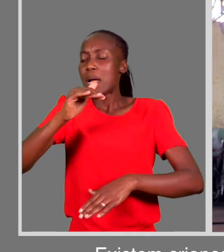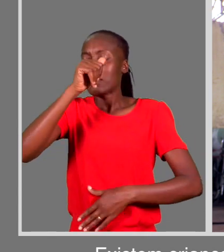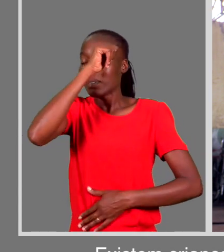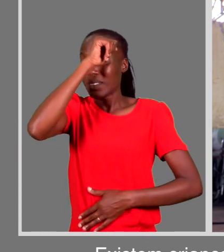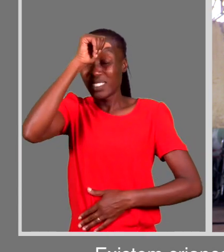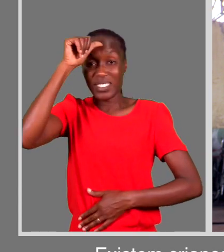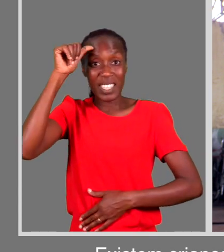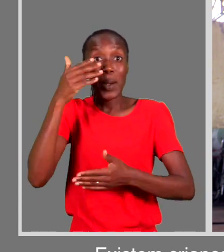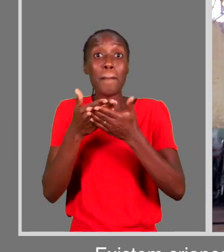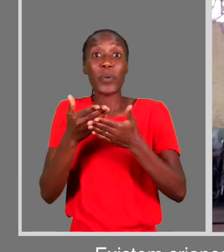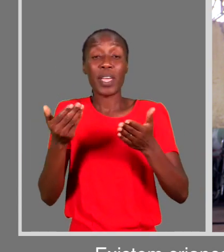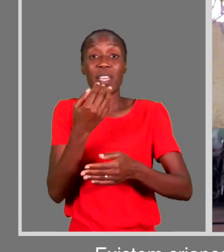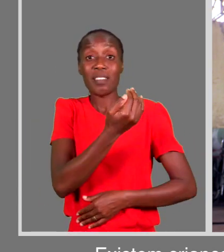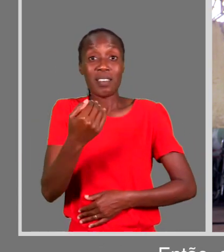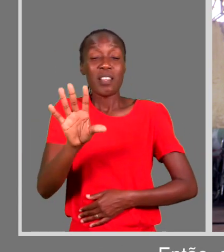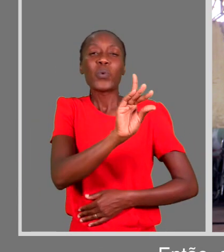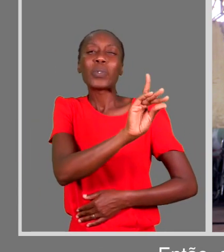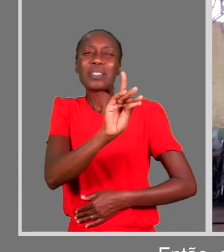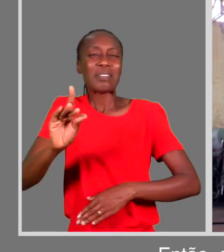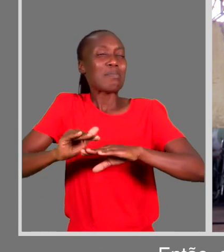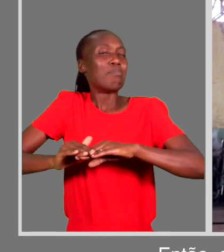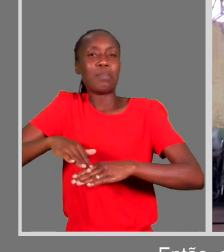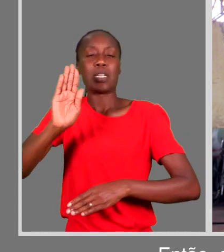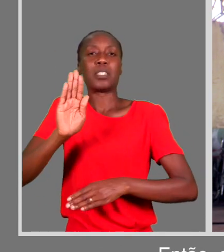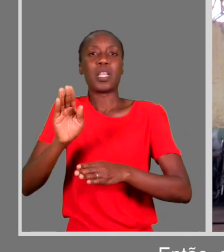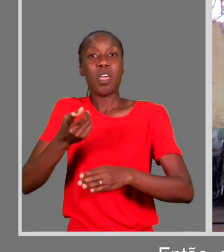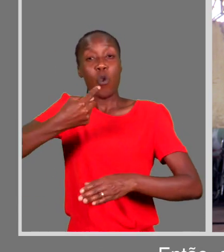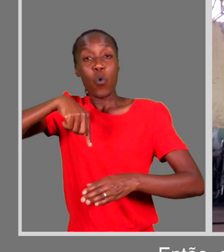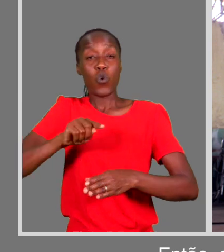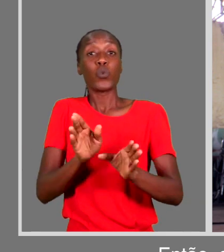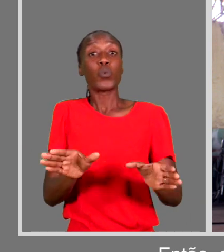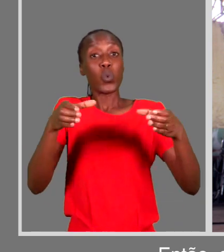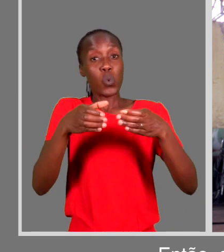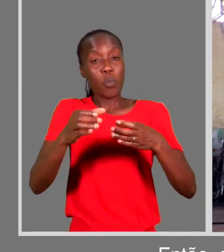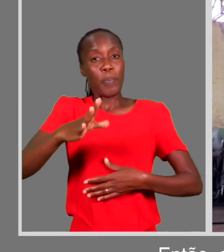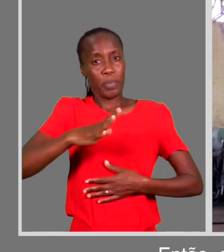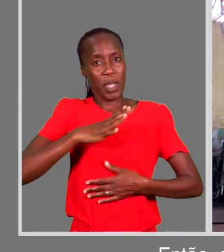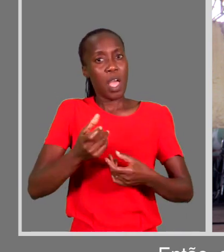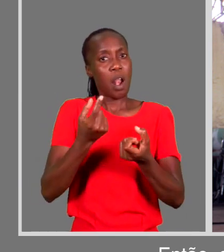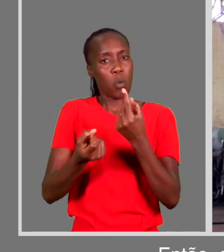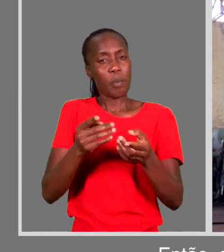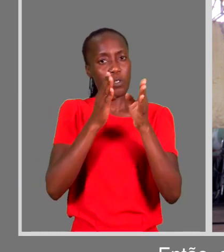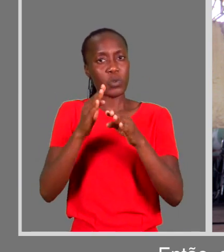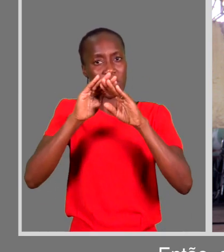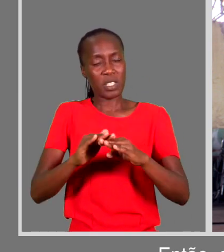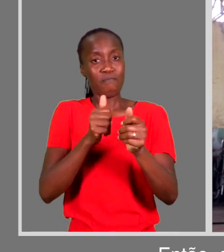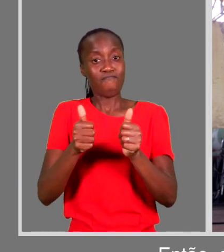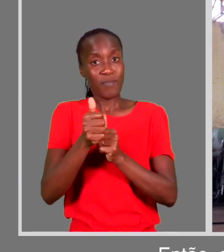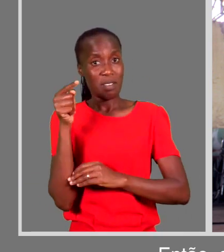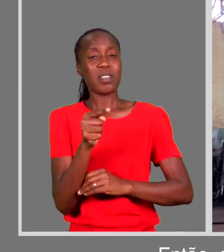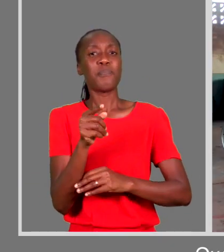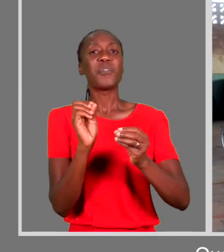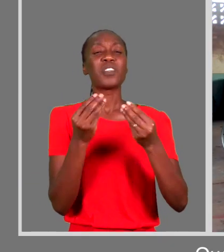mais necessidades especiais. Então, dentro da nossa equipe, temos algumas pessoas que estão em